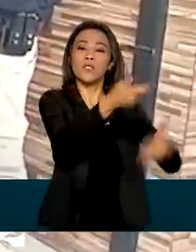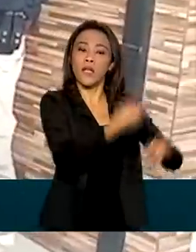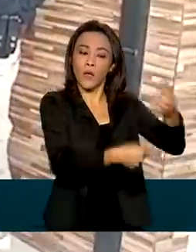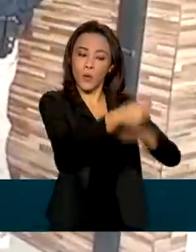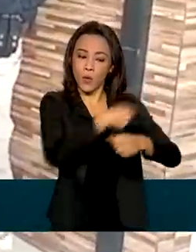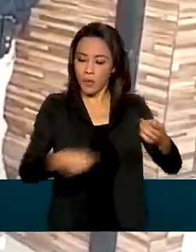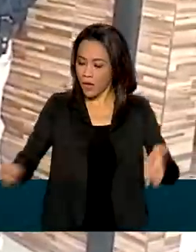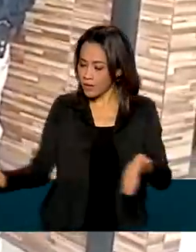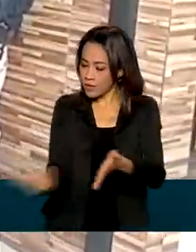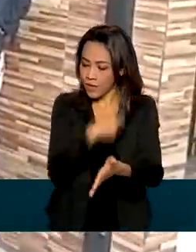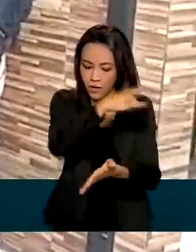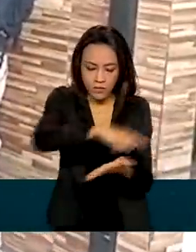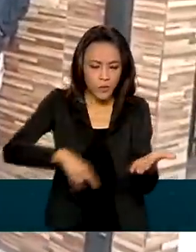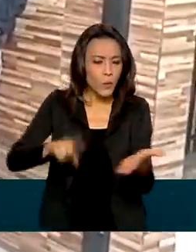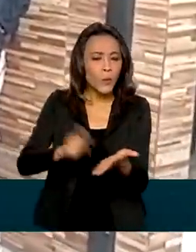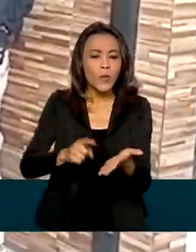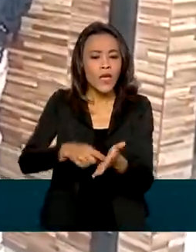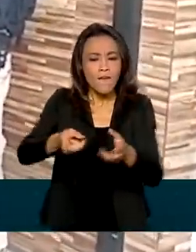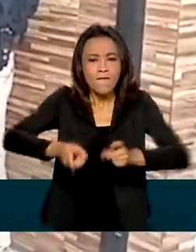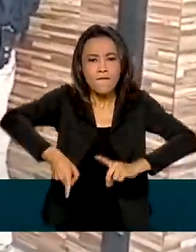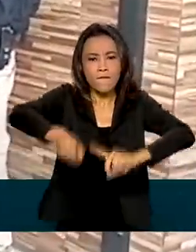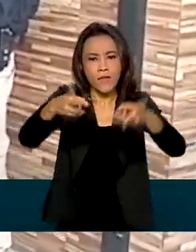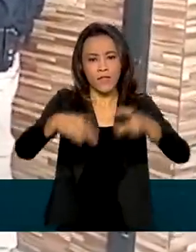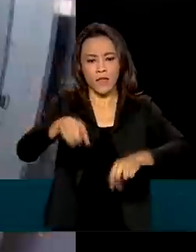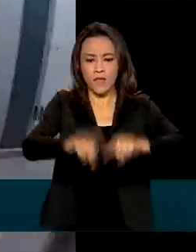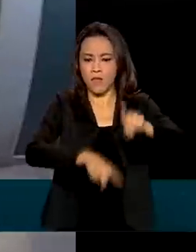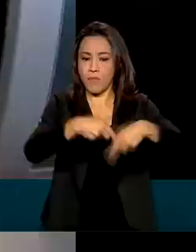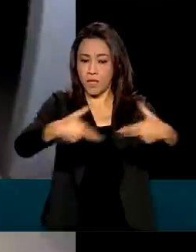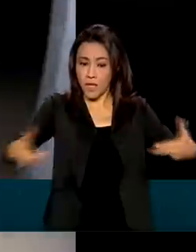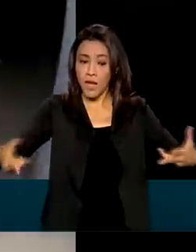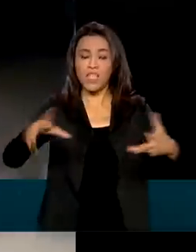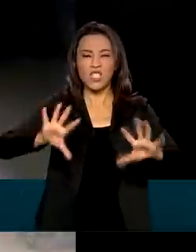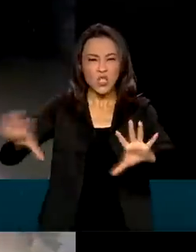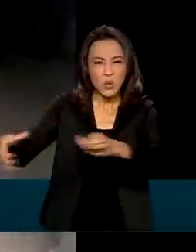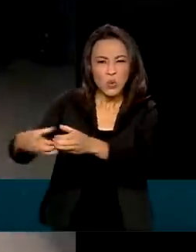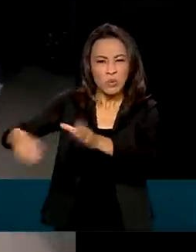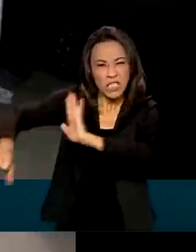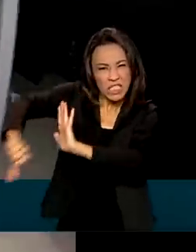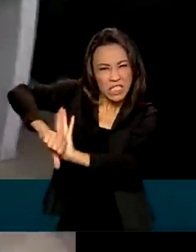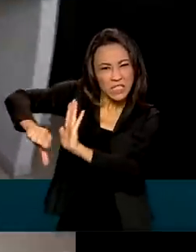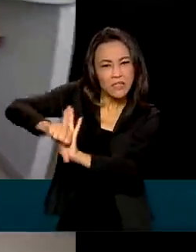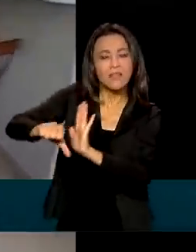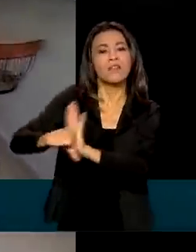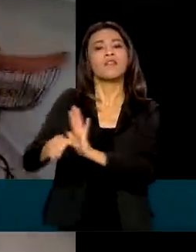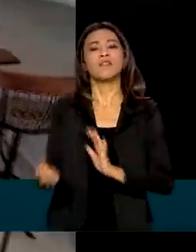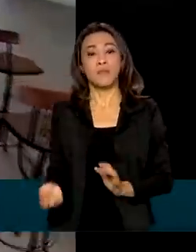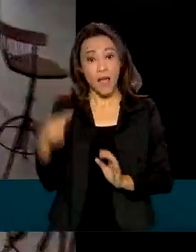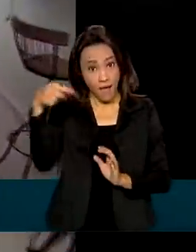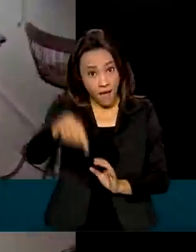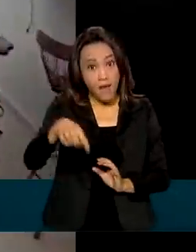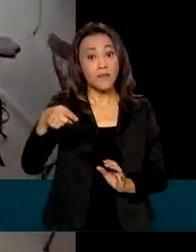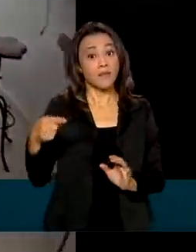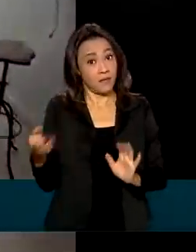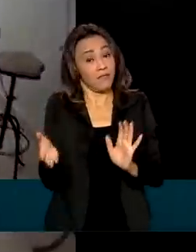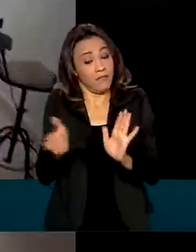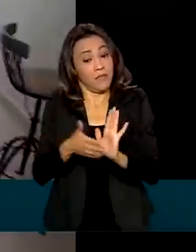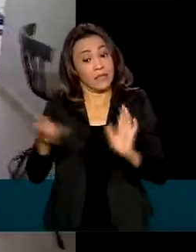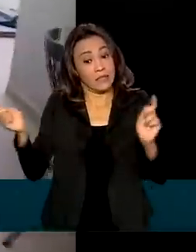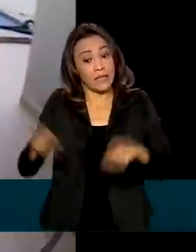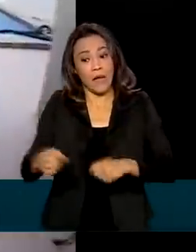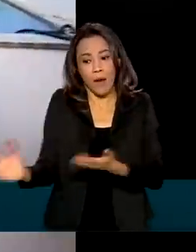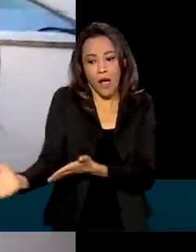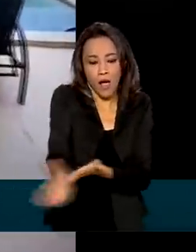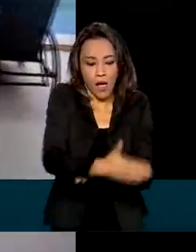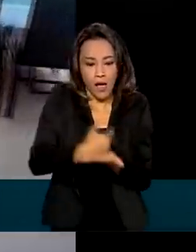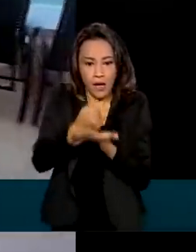que permite leilões e vendas de bens imóveis de organizações criminosas. A medida pode arrecadar quase